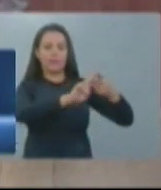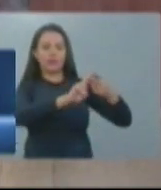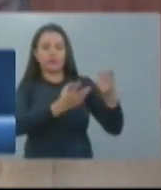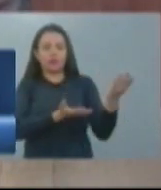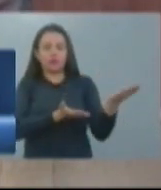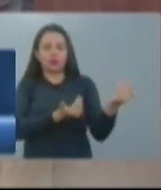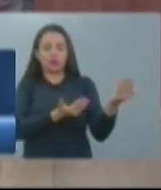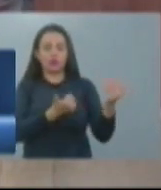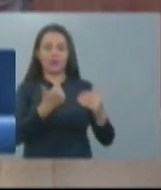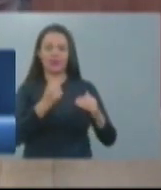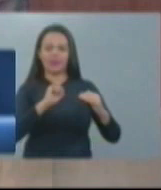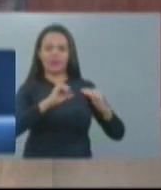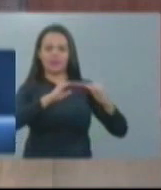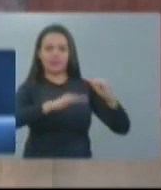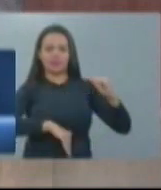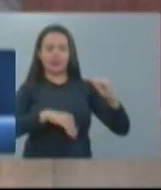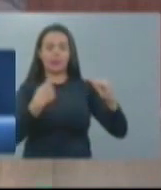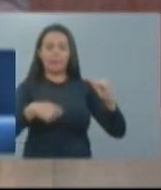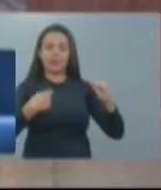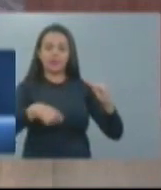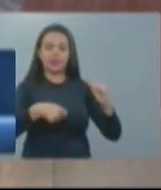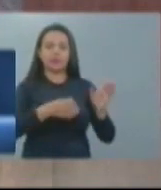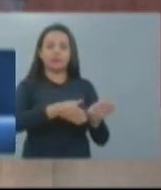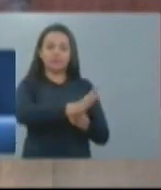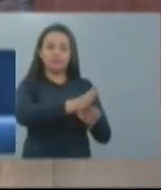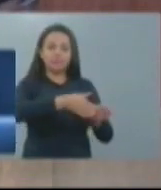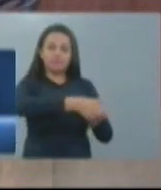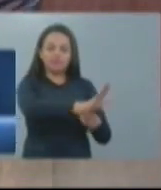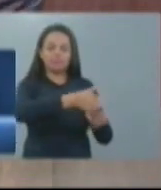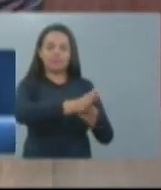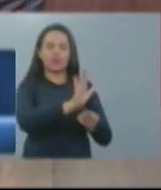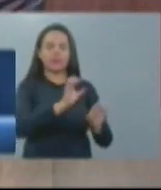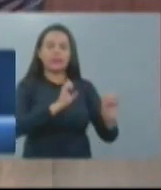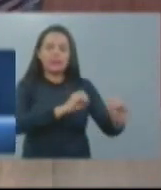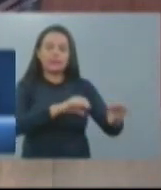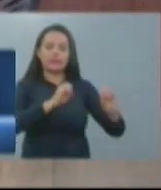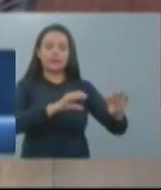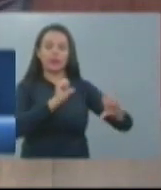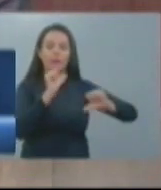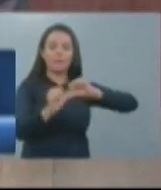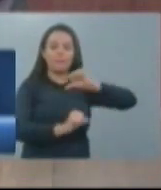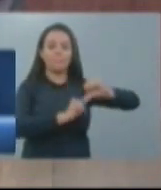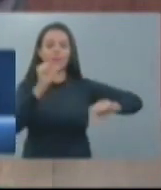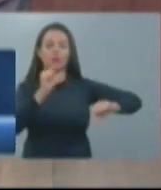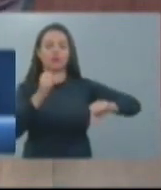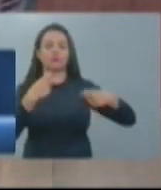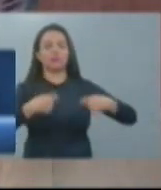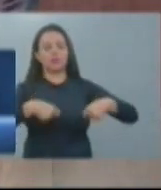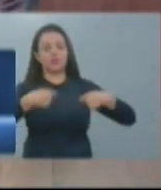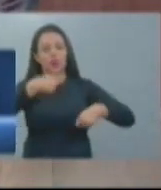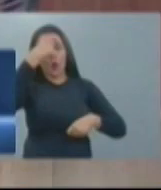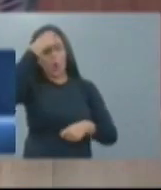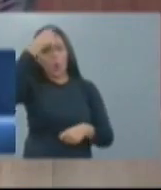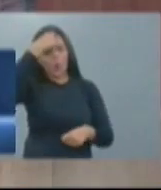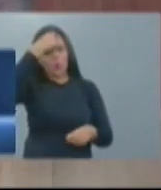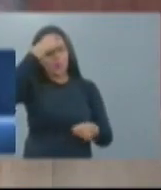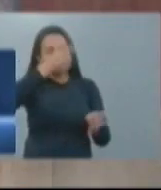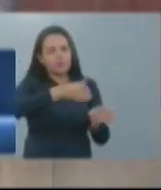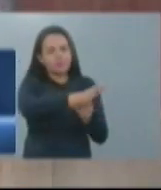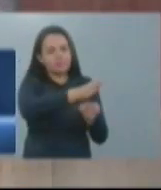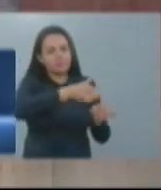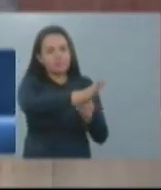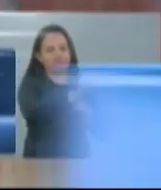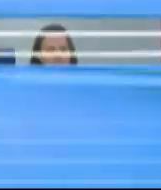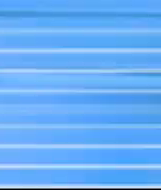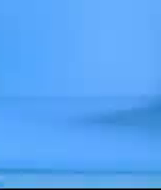adolescentes não forem reeducados, resocializados, eu trago esse tema para ser discutido, espero que o governo do Estado dê uma resposta